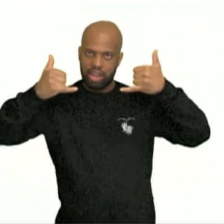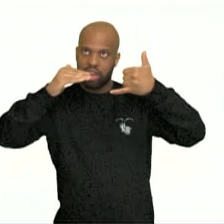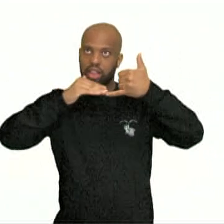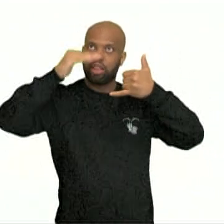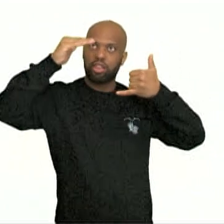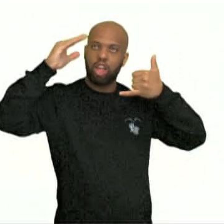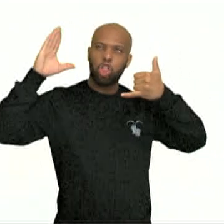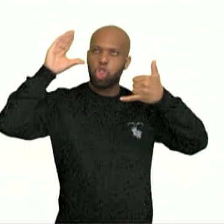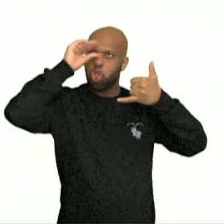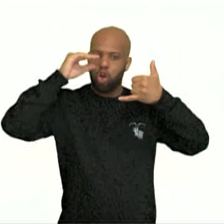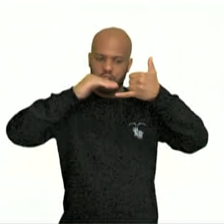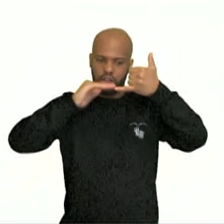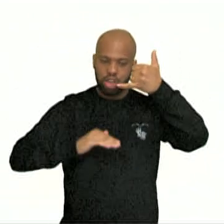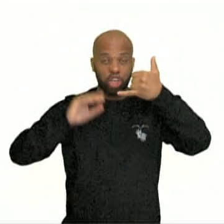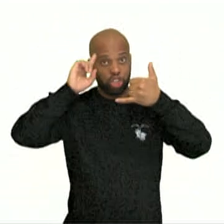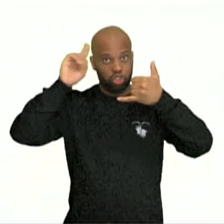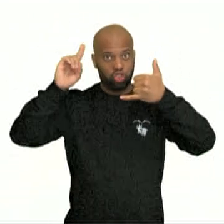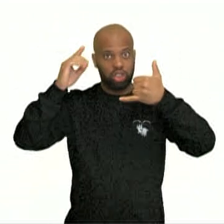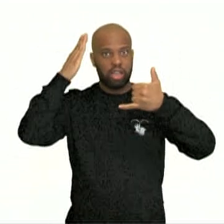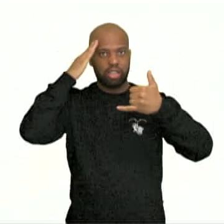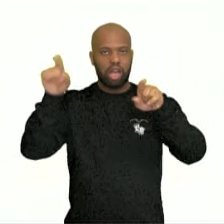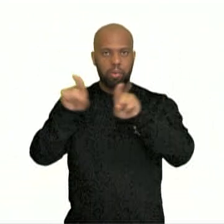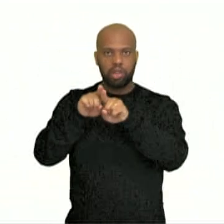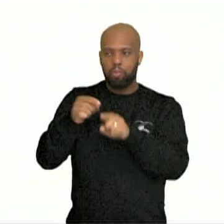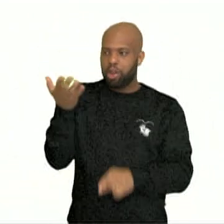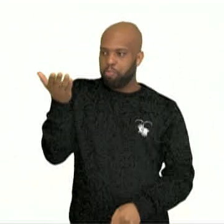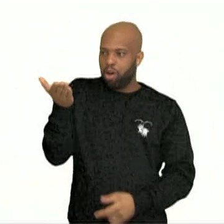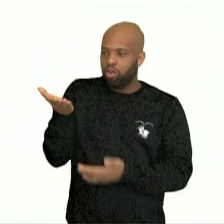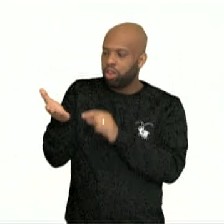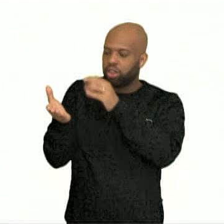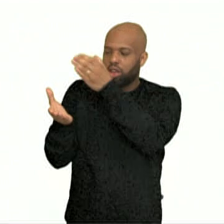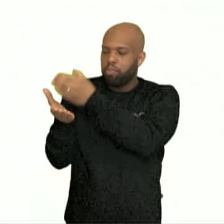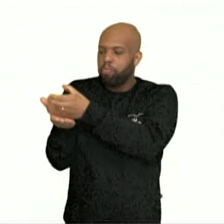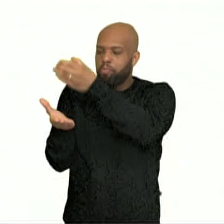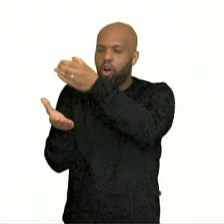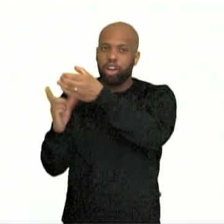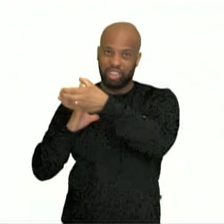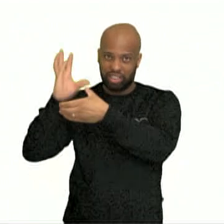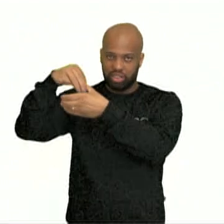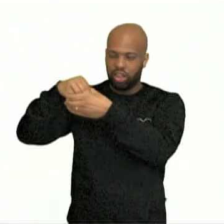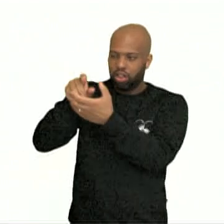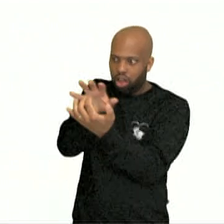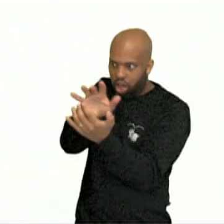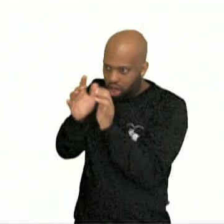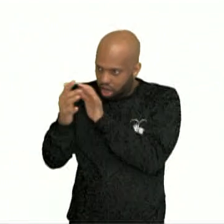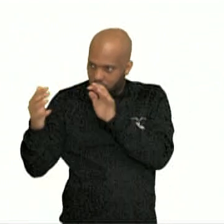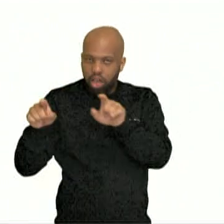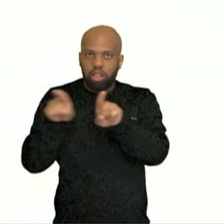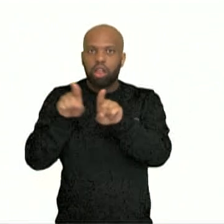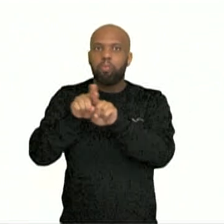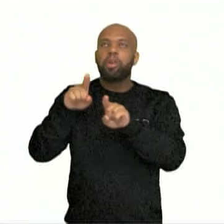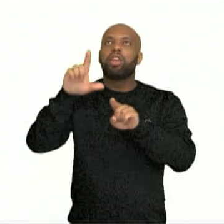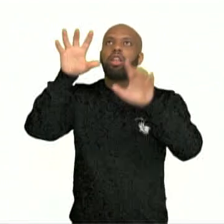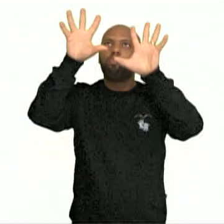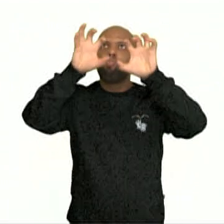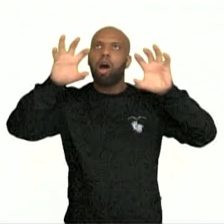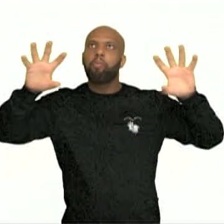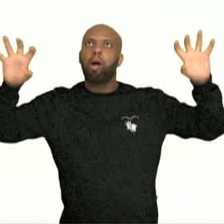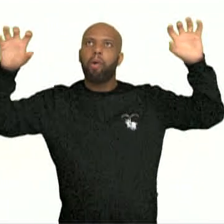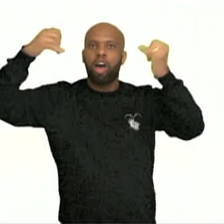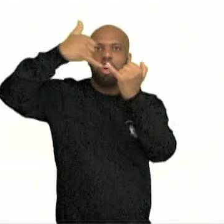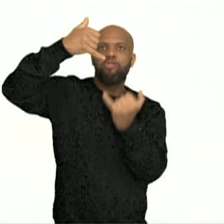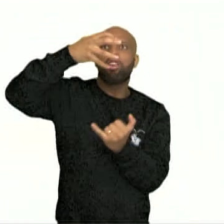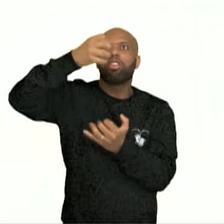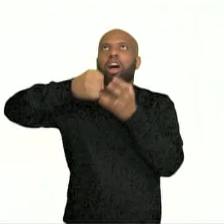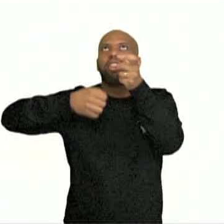que saiba carregar nas mãos um fino pote cheio de fantasia, que saiba escalar nuvens a redias, que